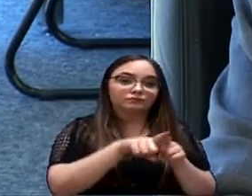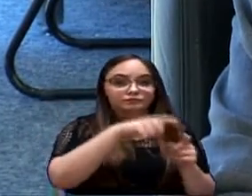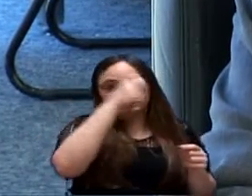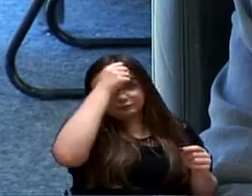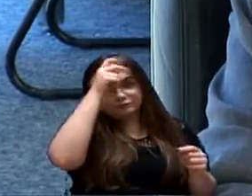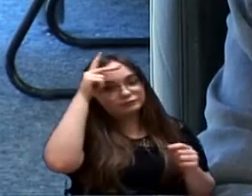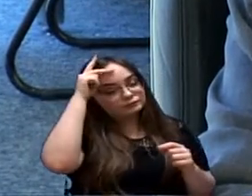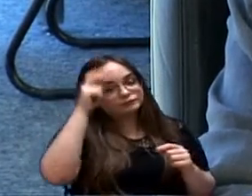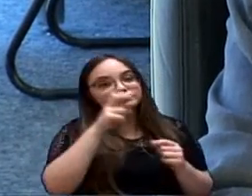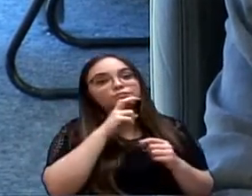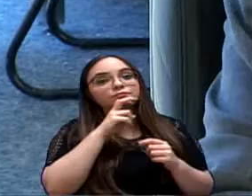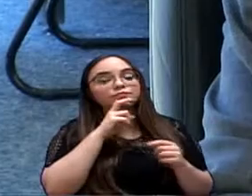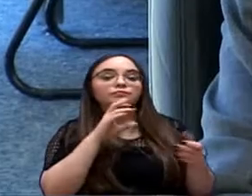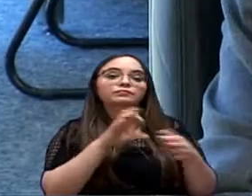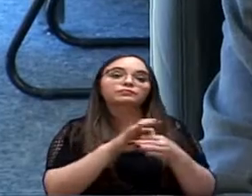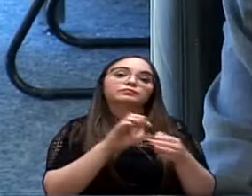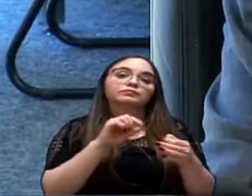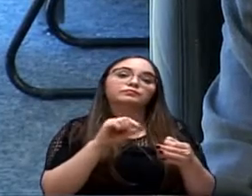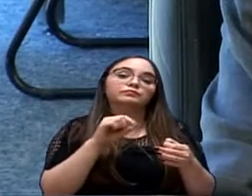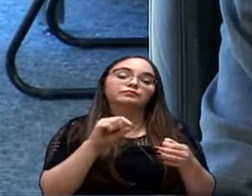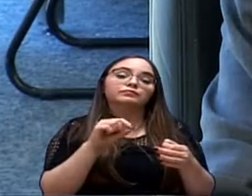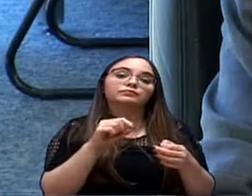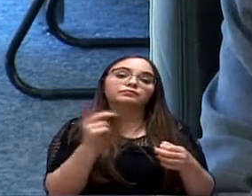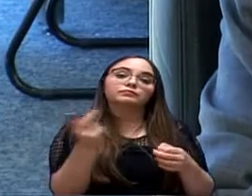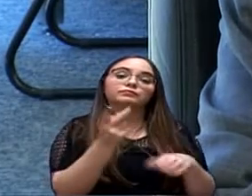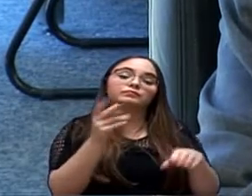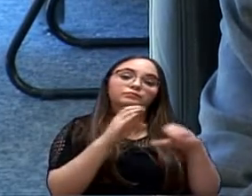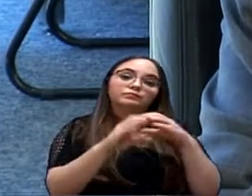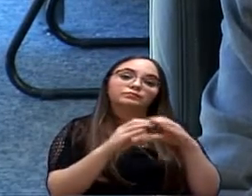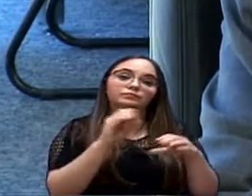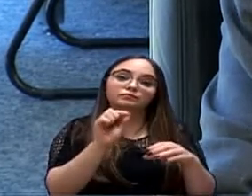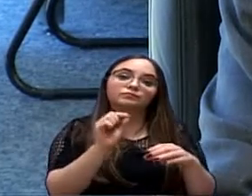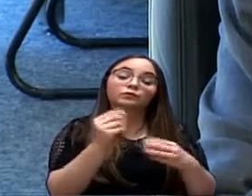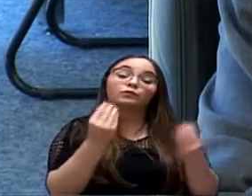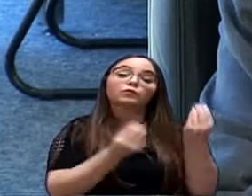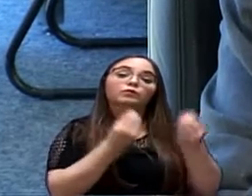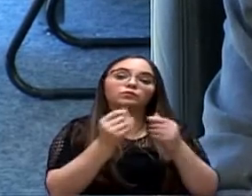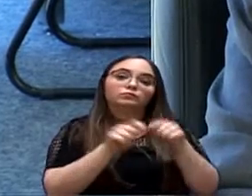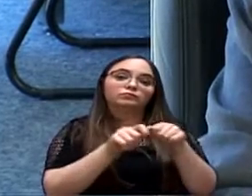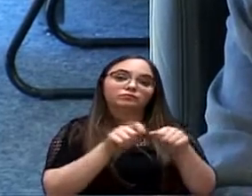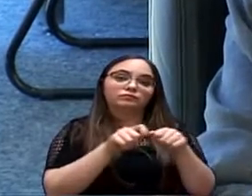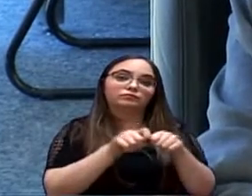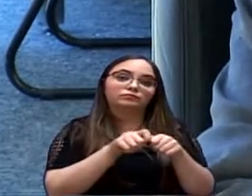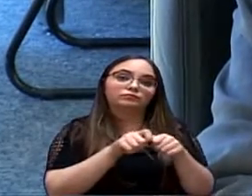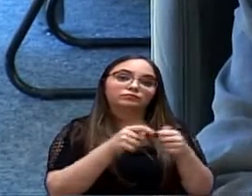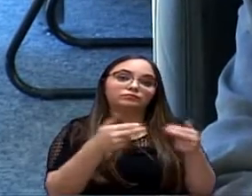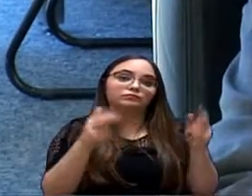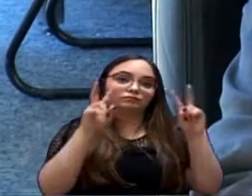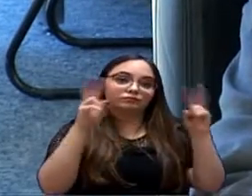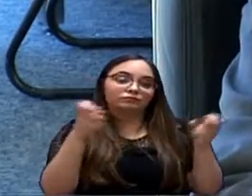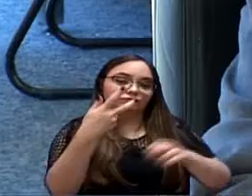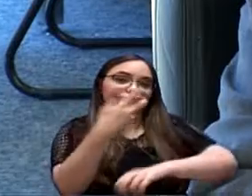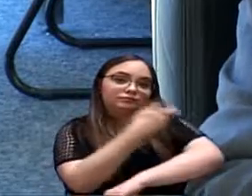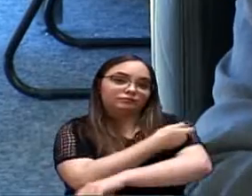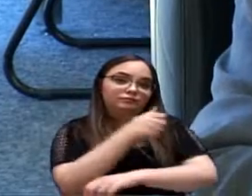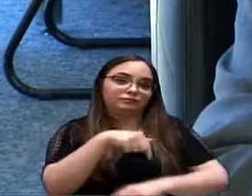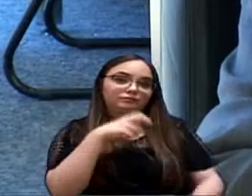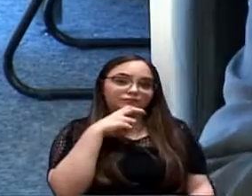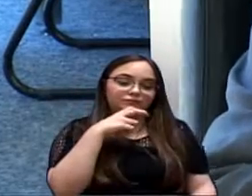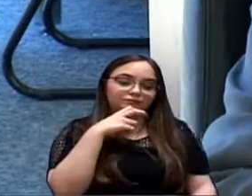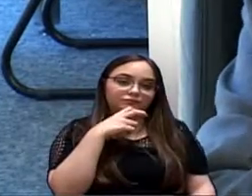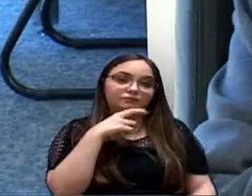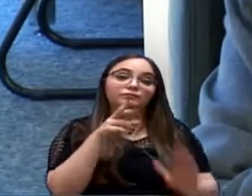Sorocaba, disciplinando como deveriam ser feitas as ações com relação à vacinação na cidade de Sorocaba,